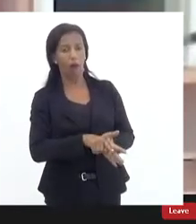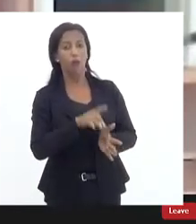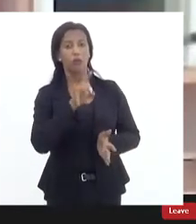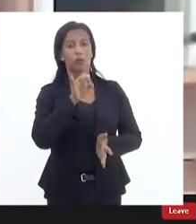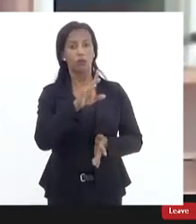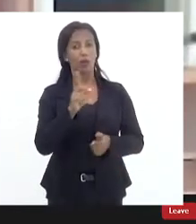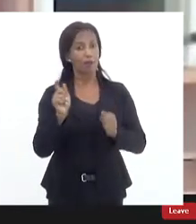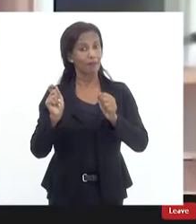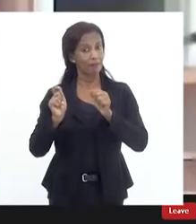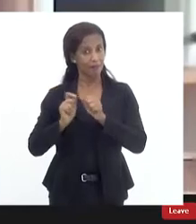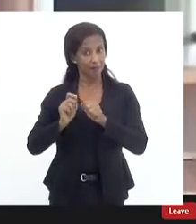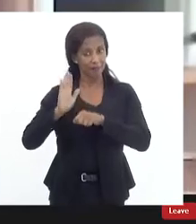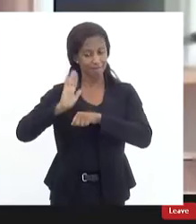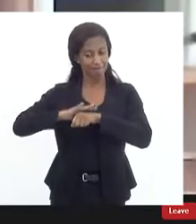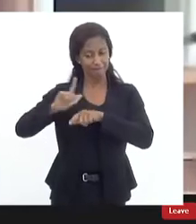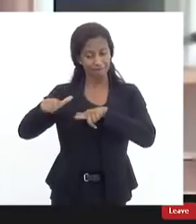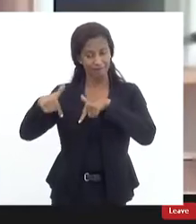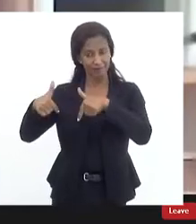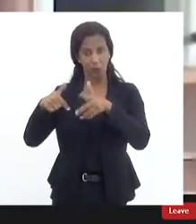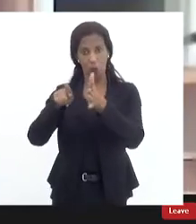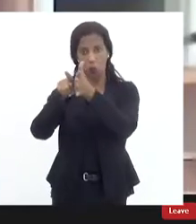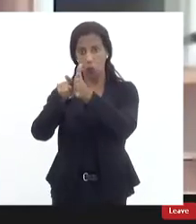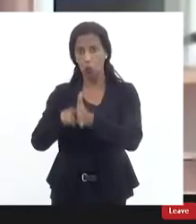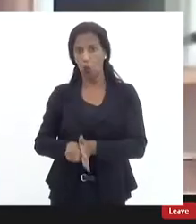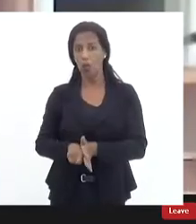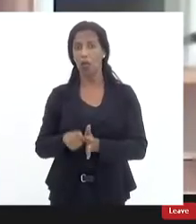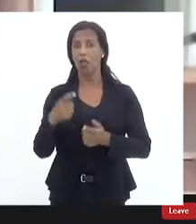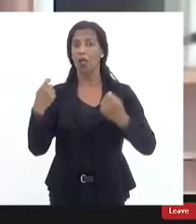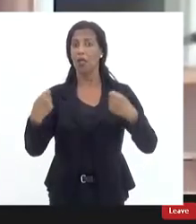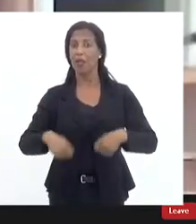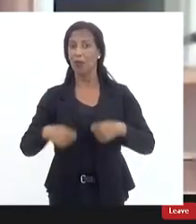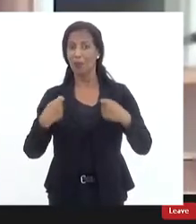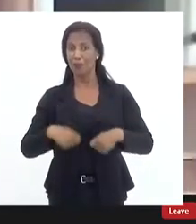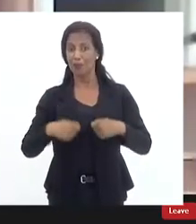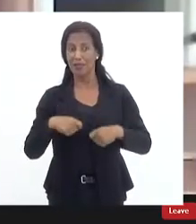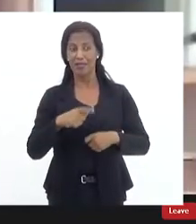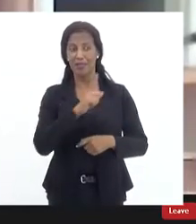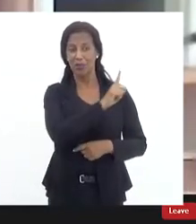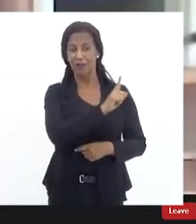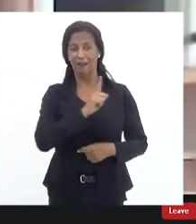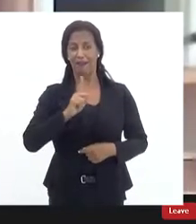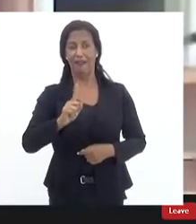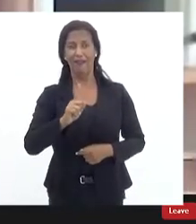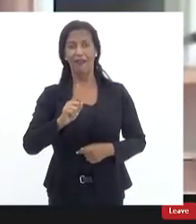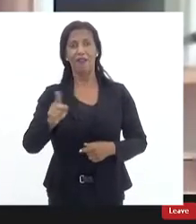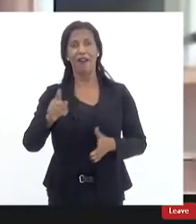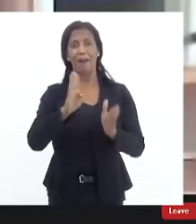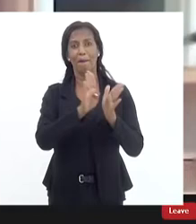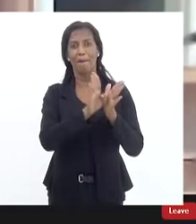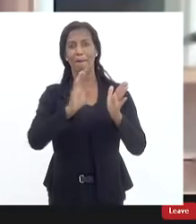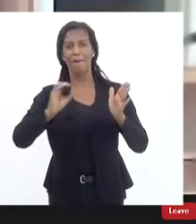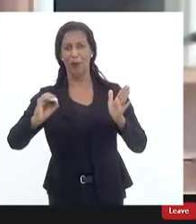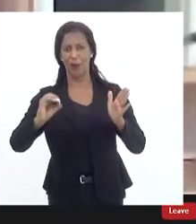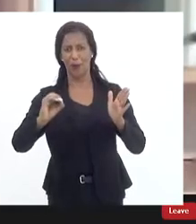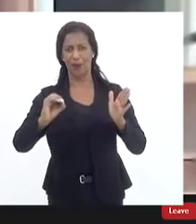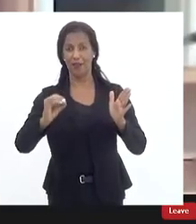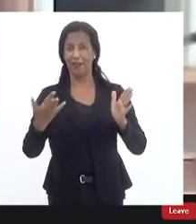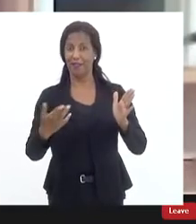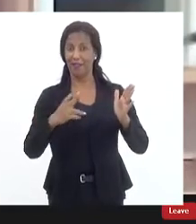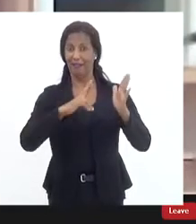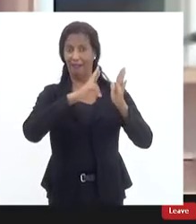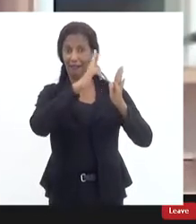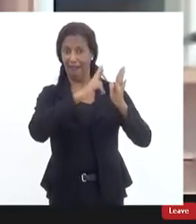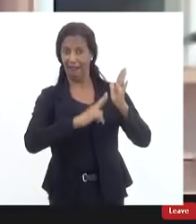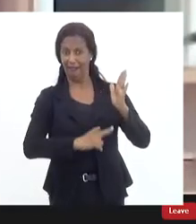investigação eu teria que contar com o depoimento formal daquela denunciante e via de regra